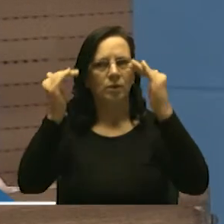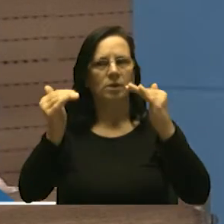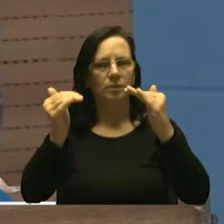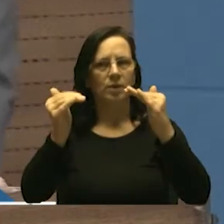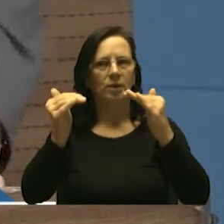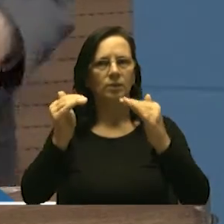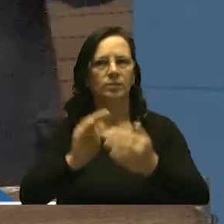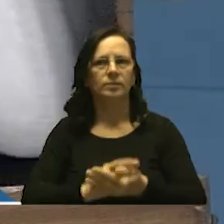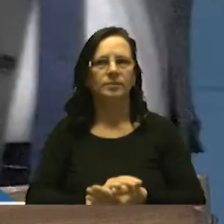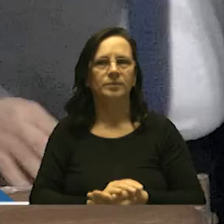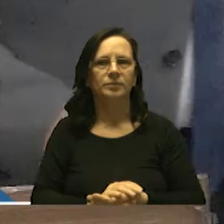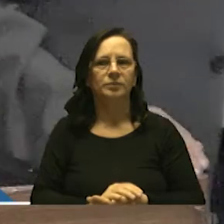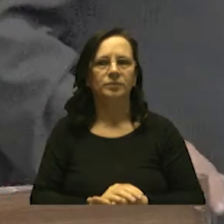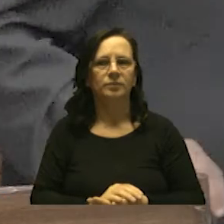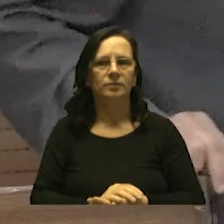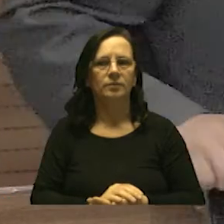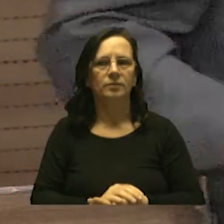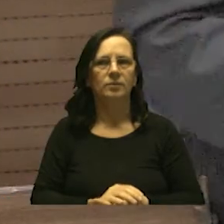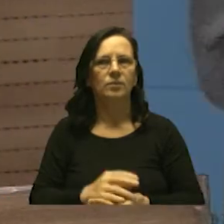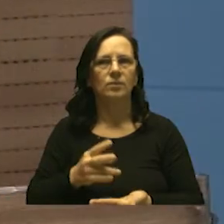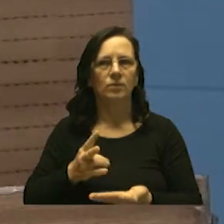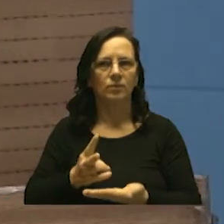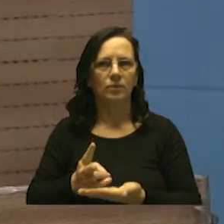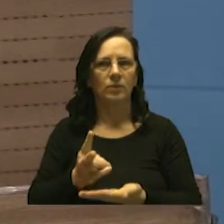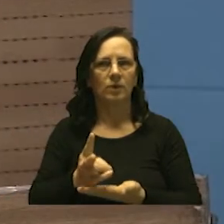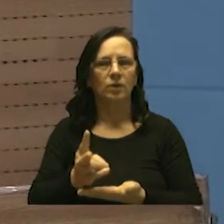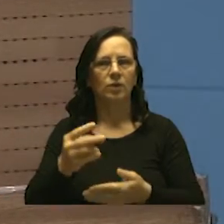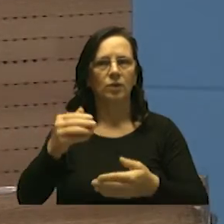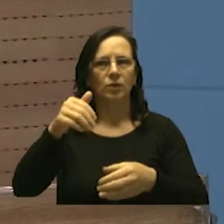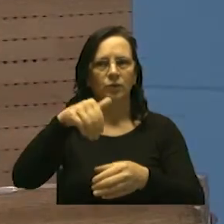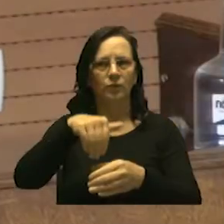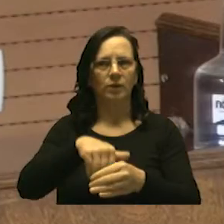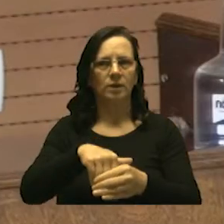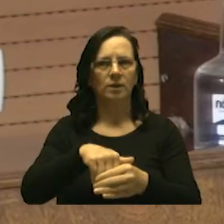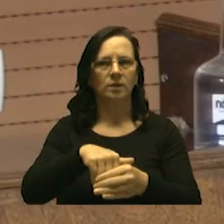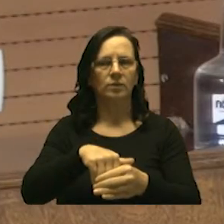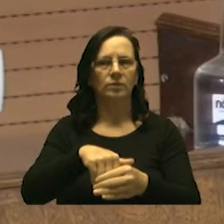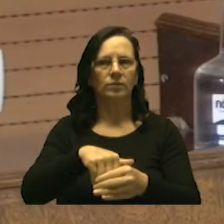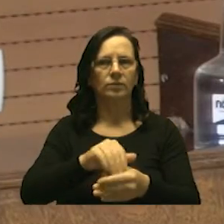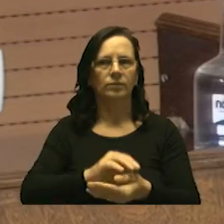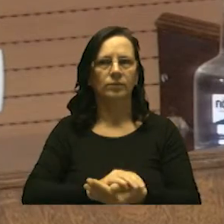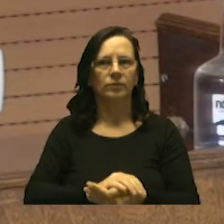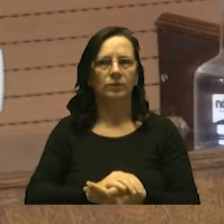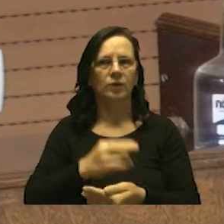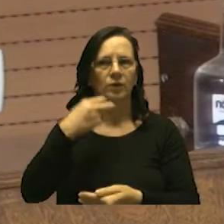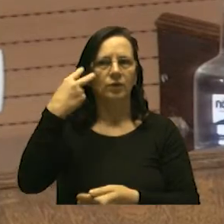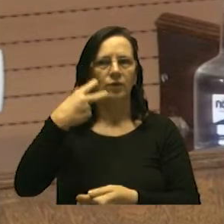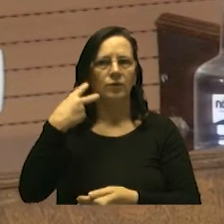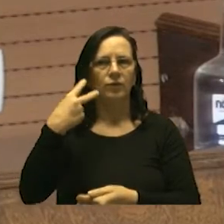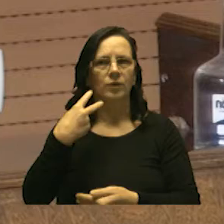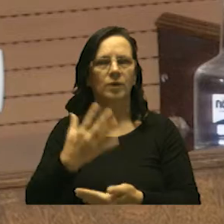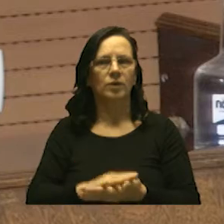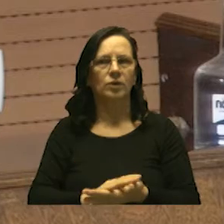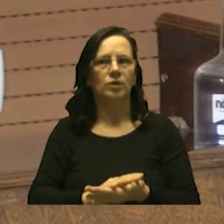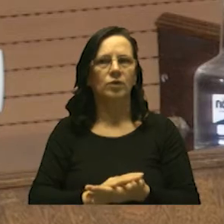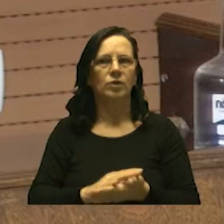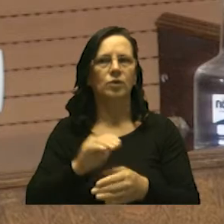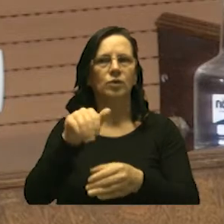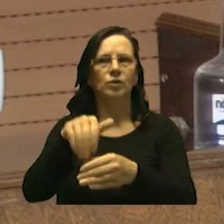sua presidente. Continua em votação, vereadores, registrem os seus